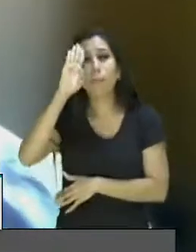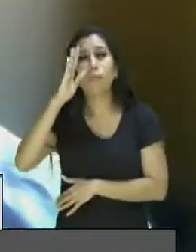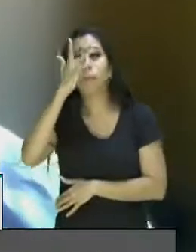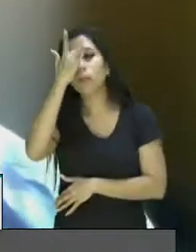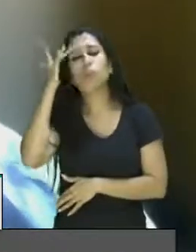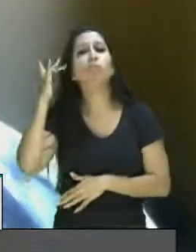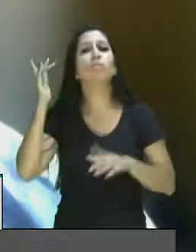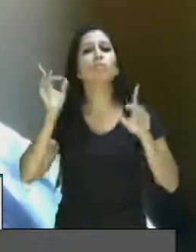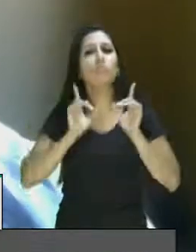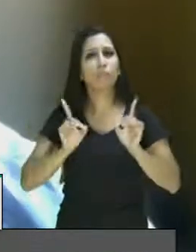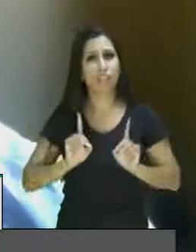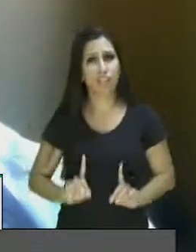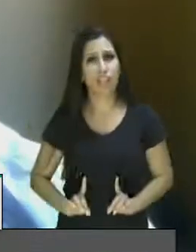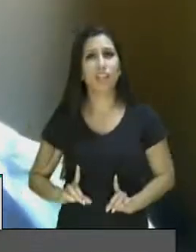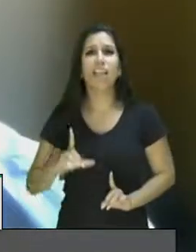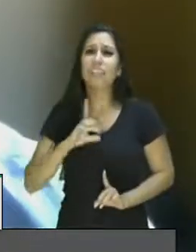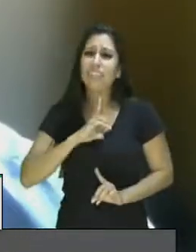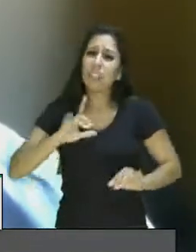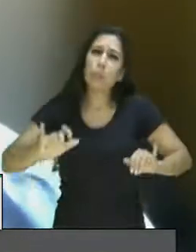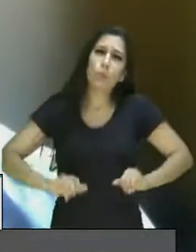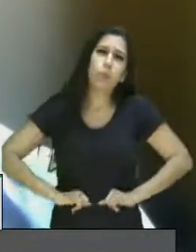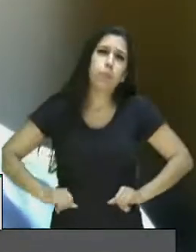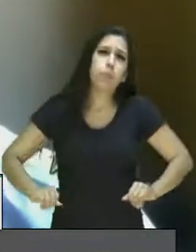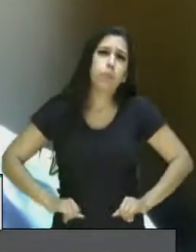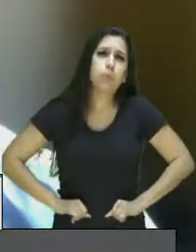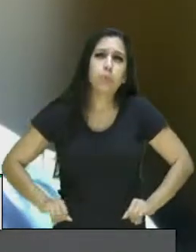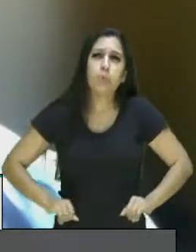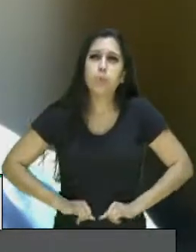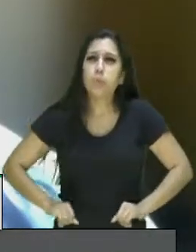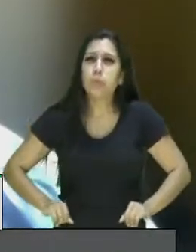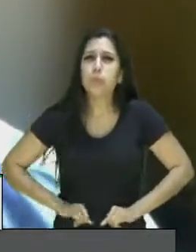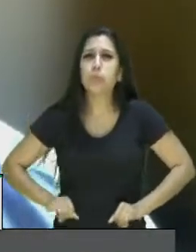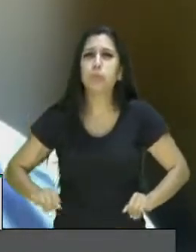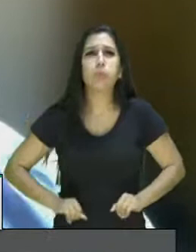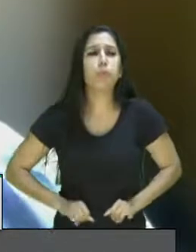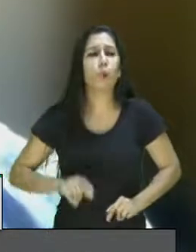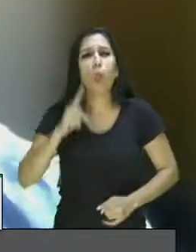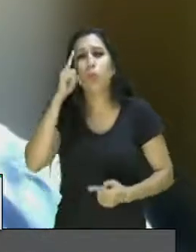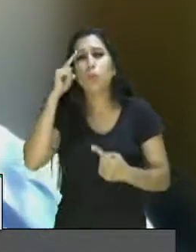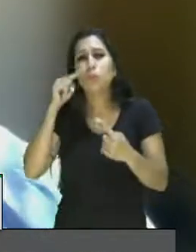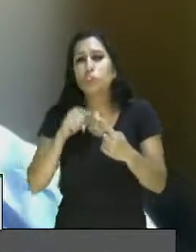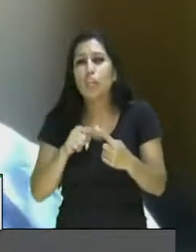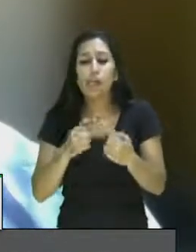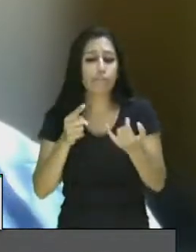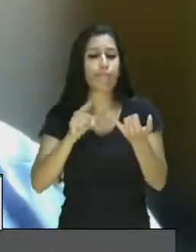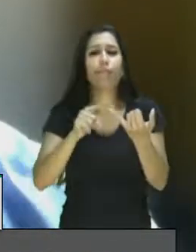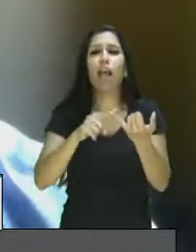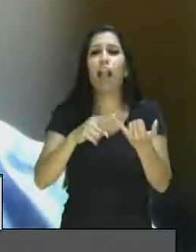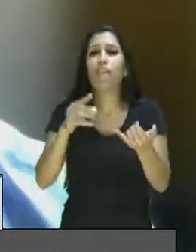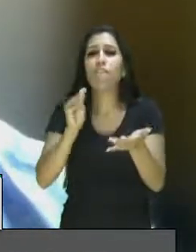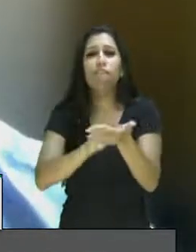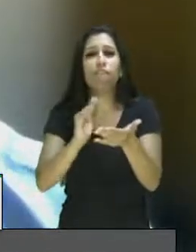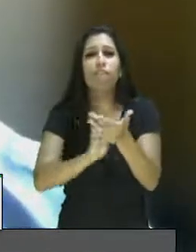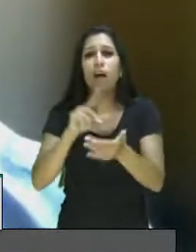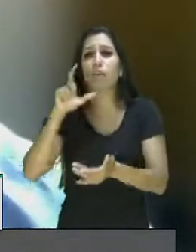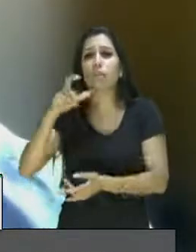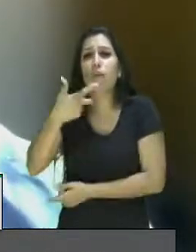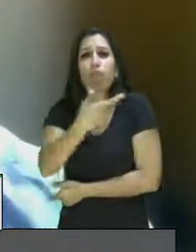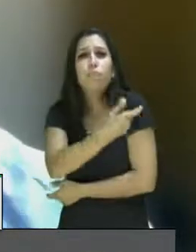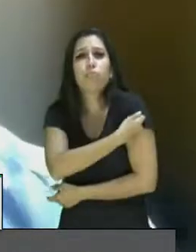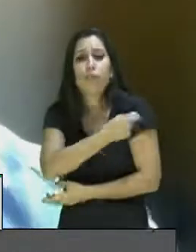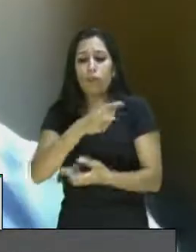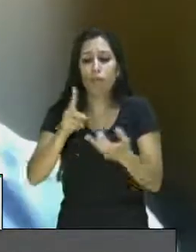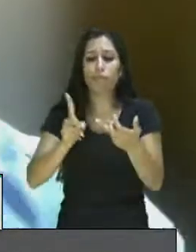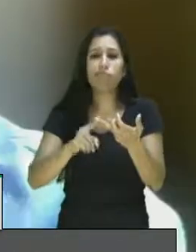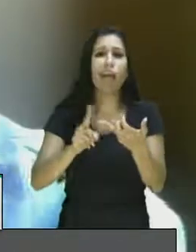deficiência, têm sofrido os diversos efeitos dessa pandemia, com falta de vacina, com a questão da empregabilidade,